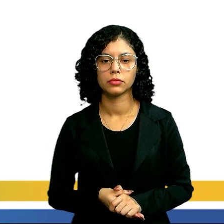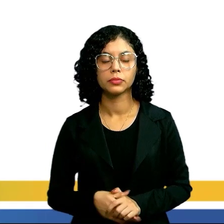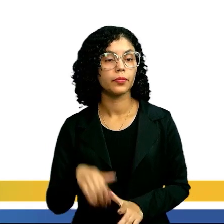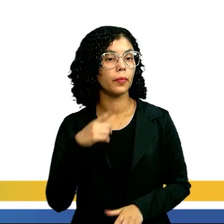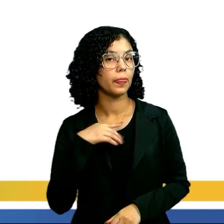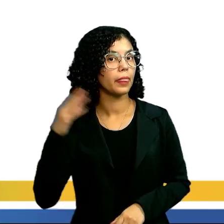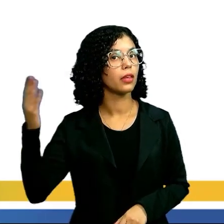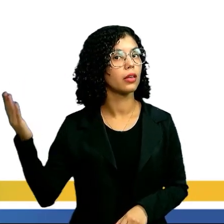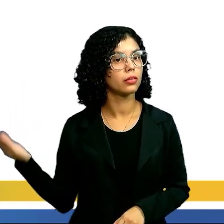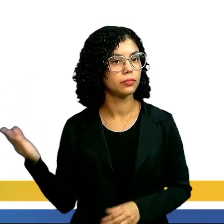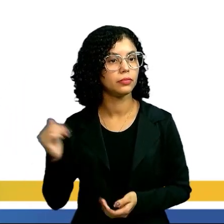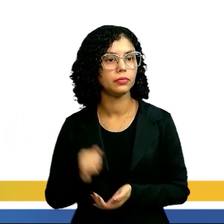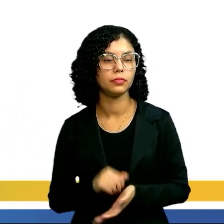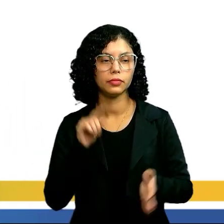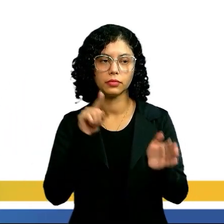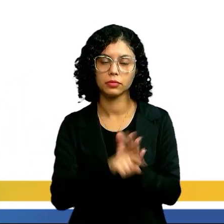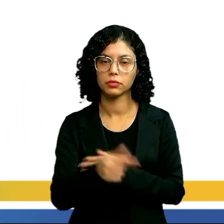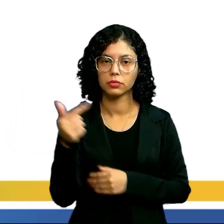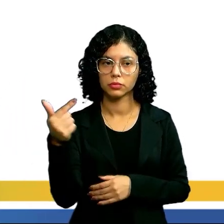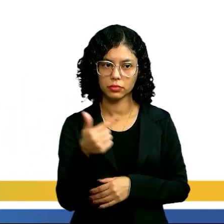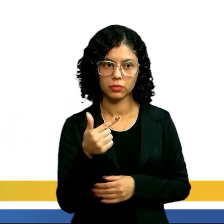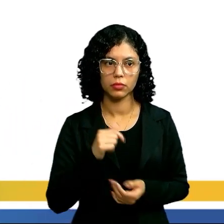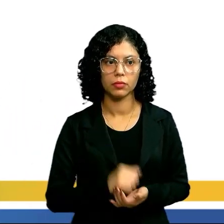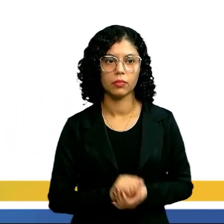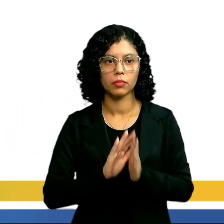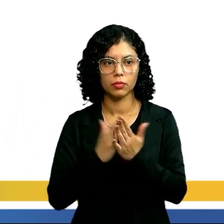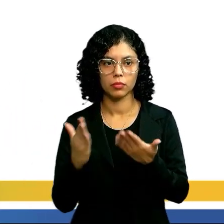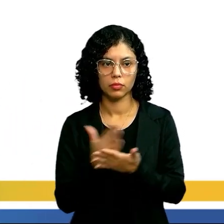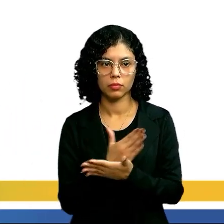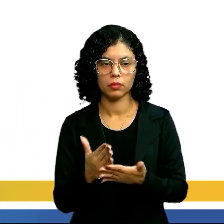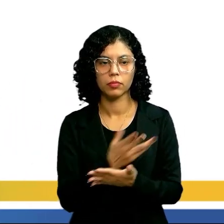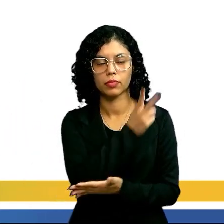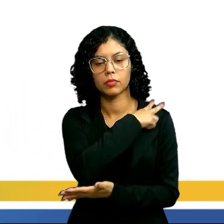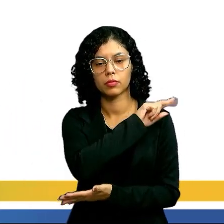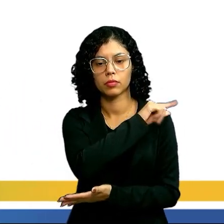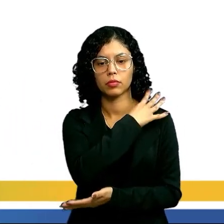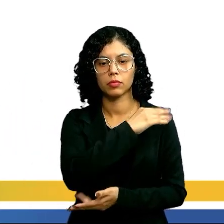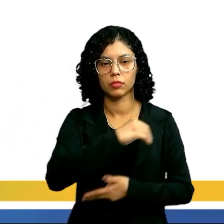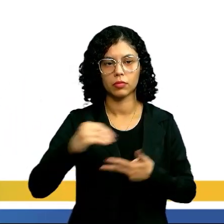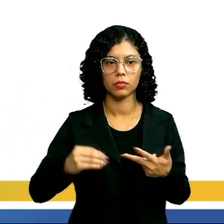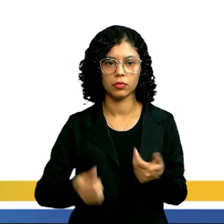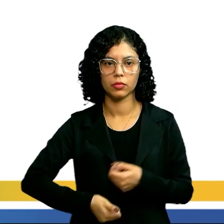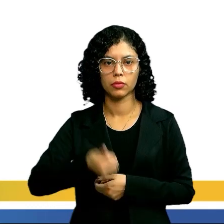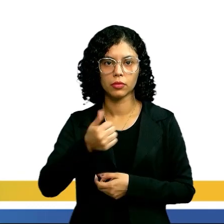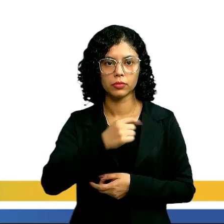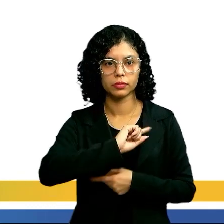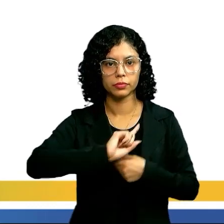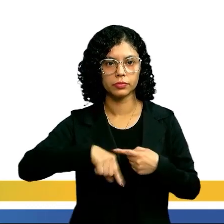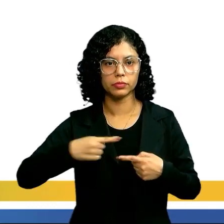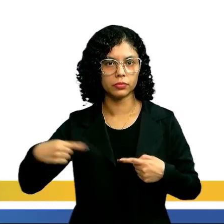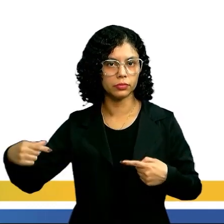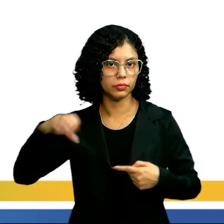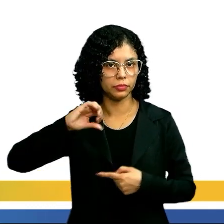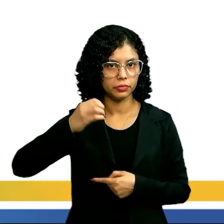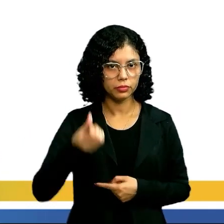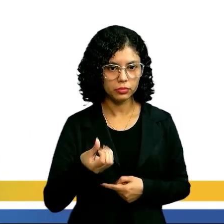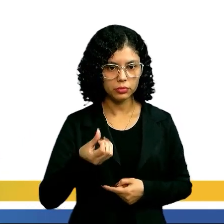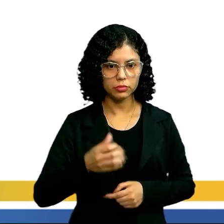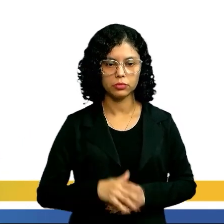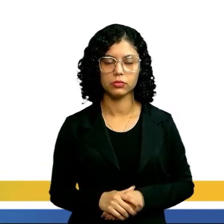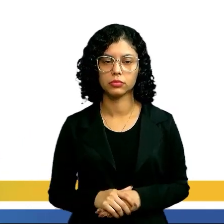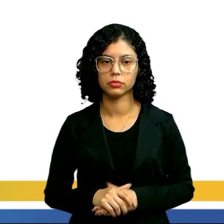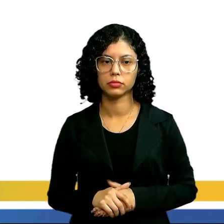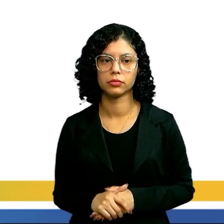Temos aí uma questão de número 2, que ela está no livro do segundo ano, a prova ENEM, na página 96.